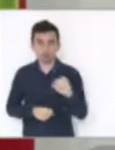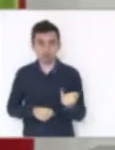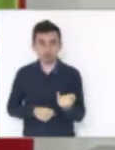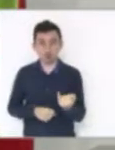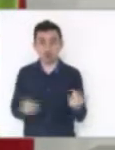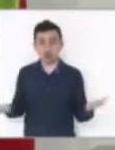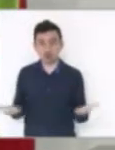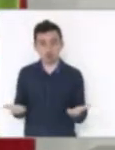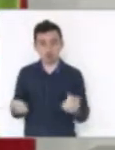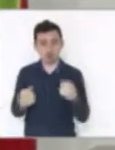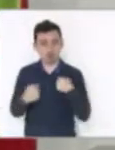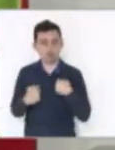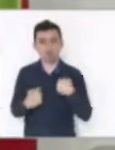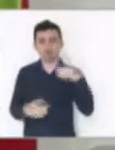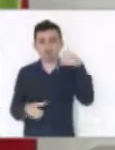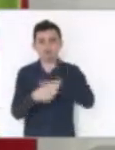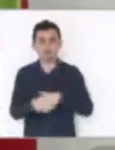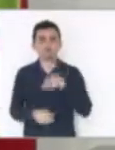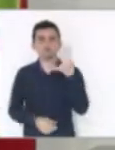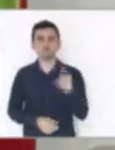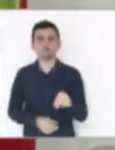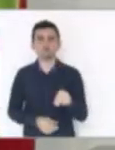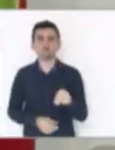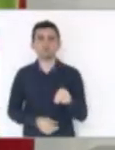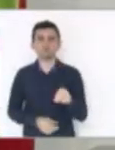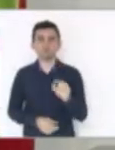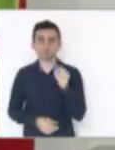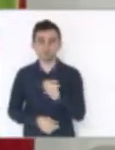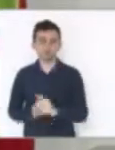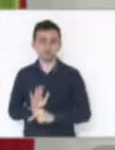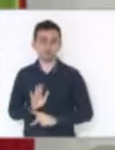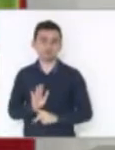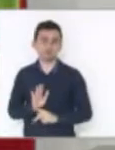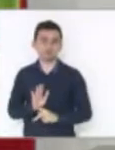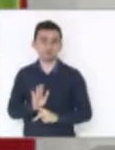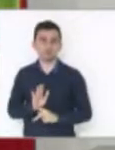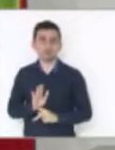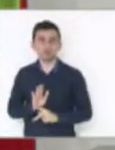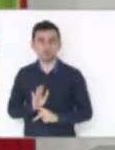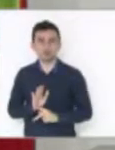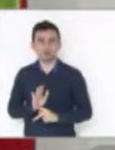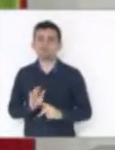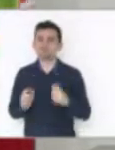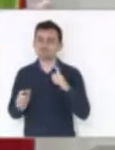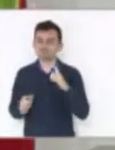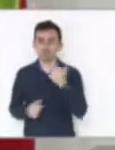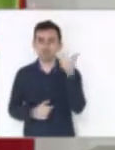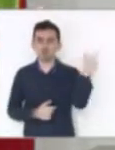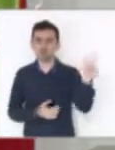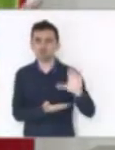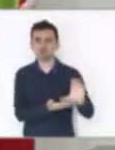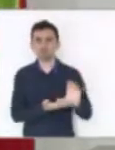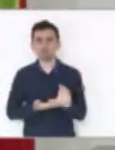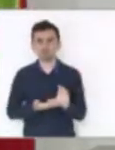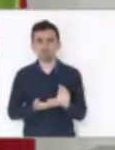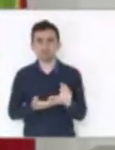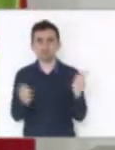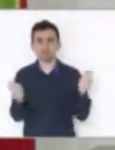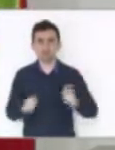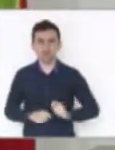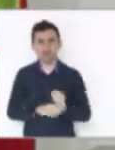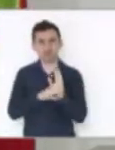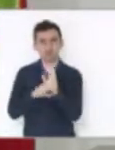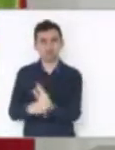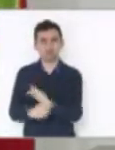voto contra esse projeto porque acredito que teríamos outros recursos disponíveis para a